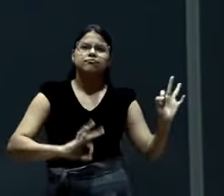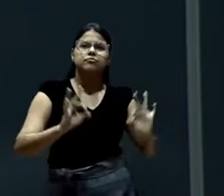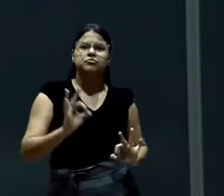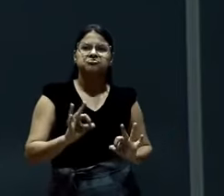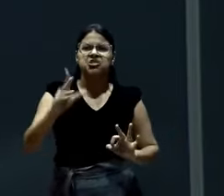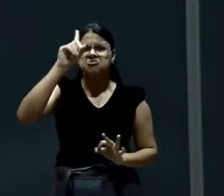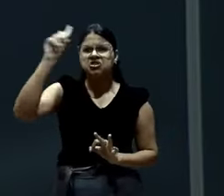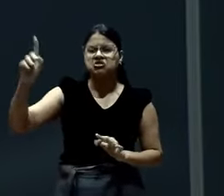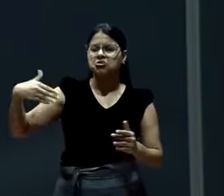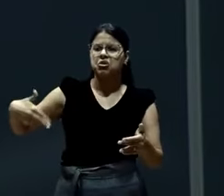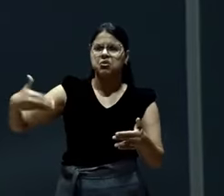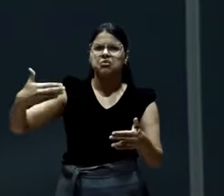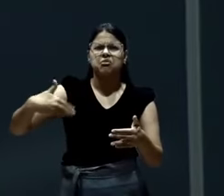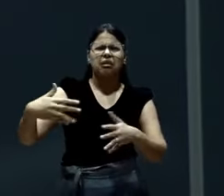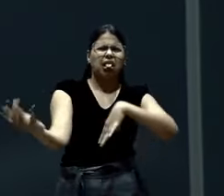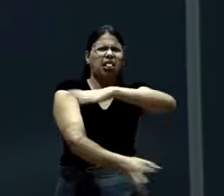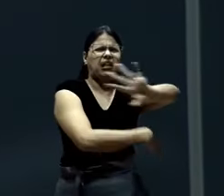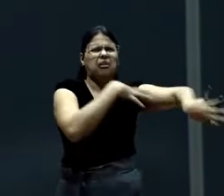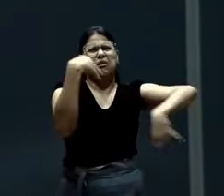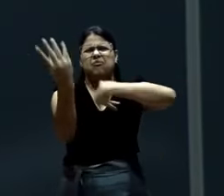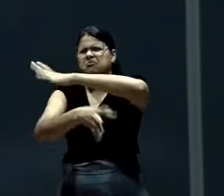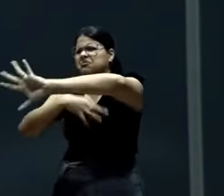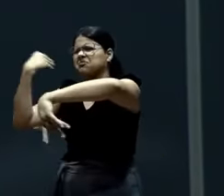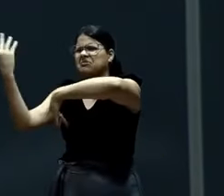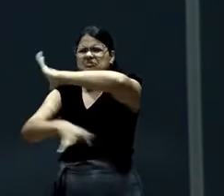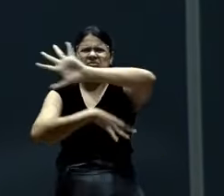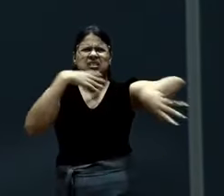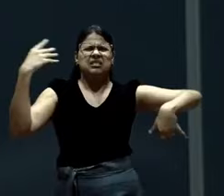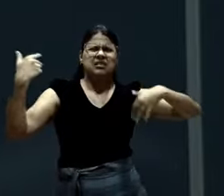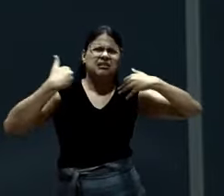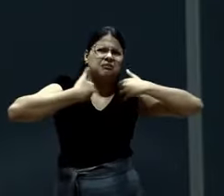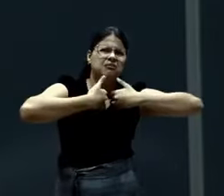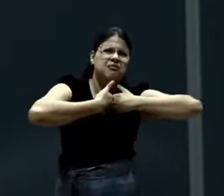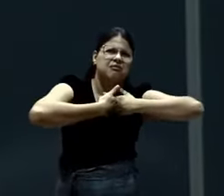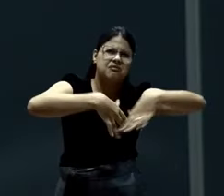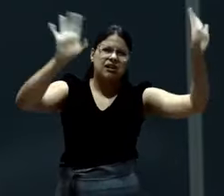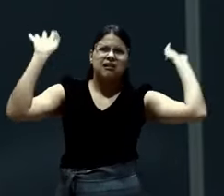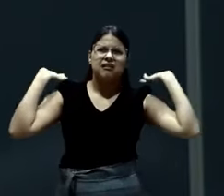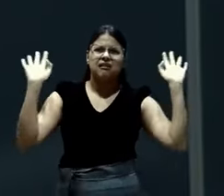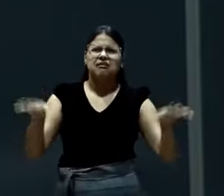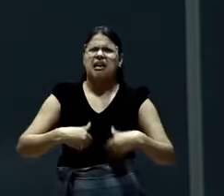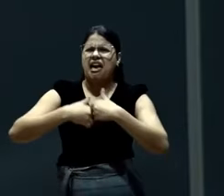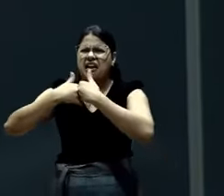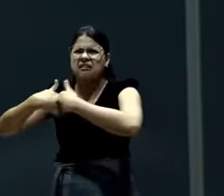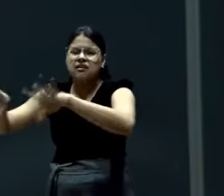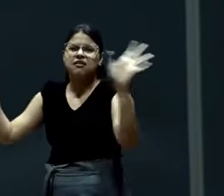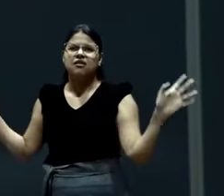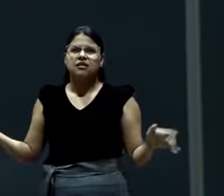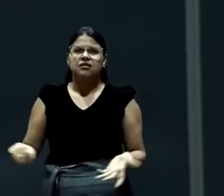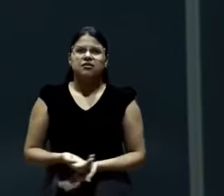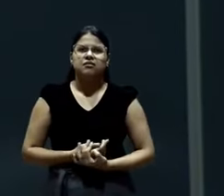Agora quando está os de casa. É aquela baguncira. Que vem o que vier. Quando a terra esquenta lá. tal, tal, tal. Casei.